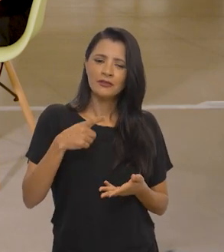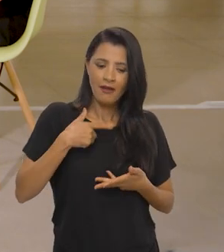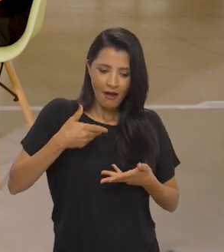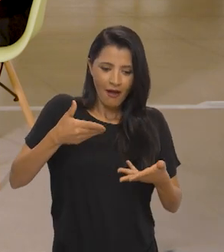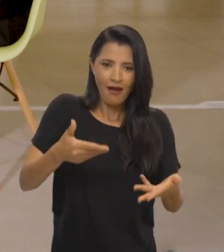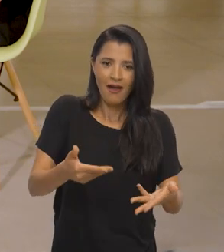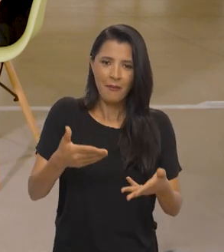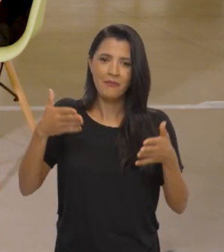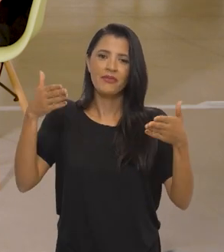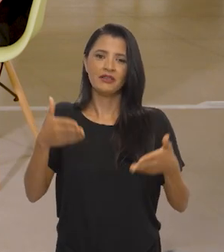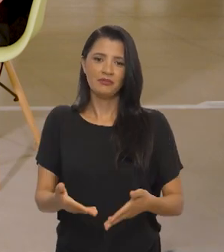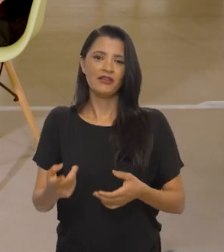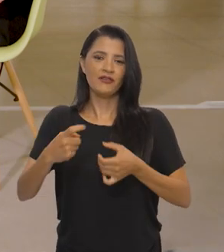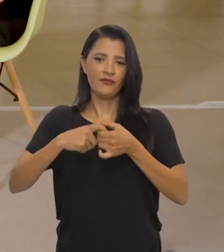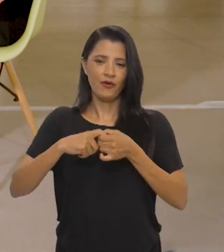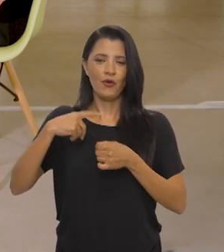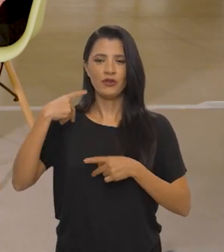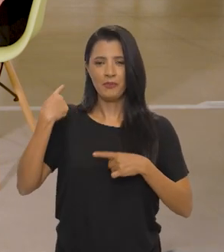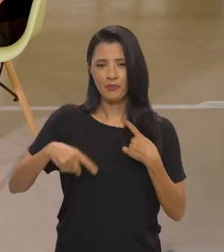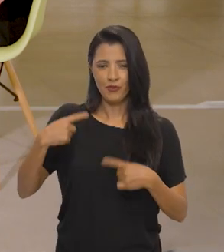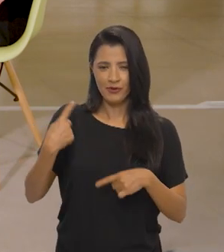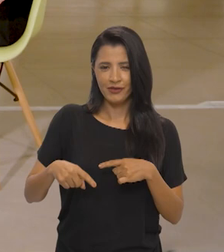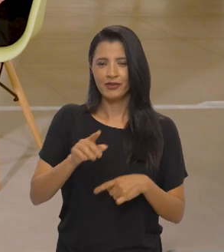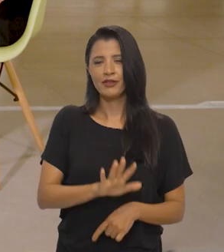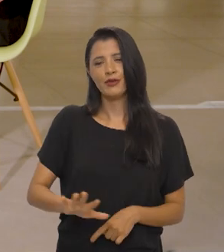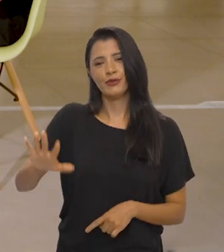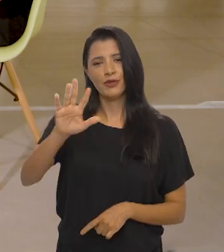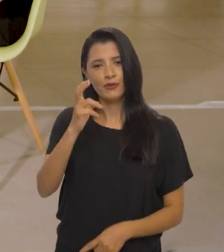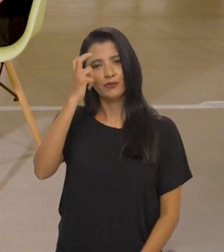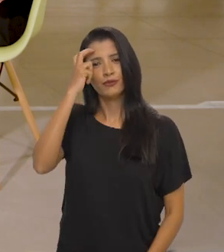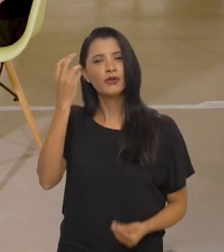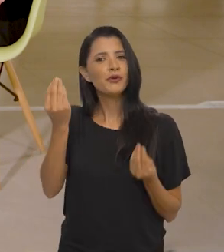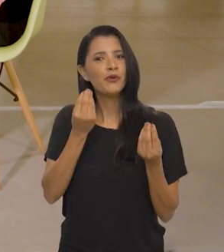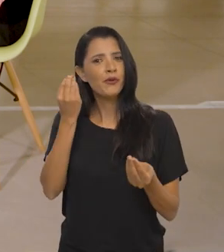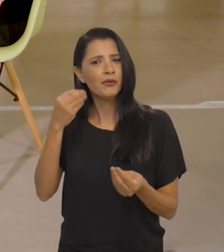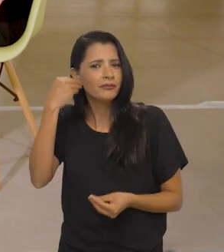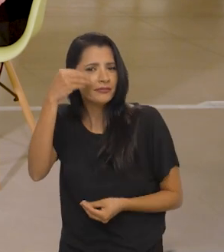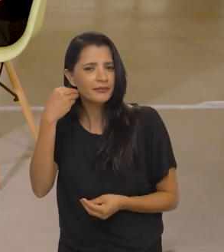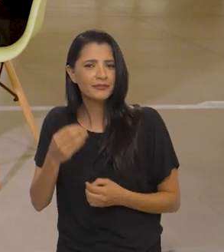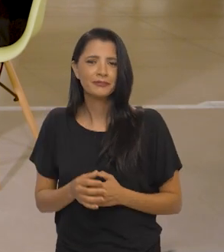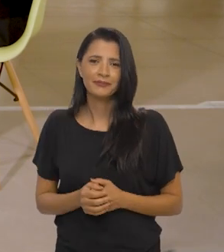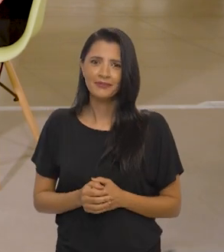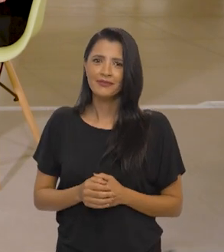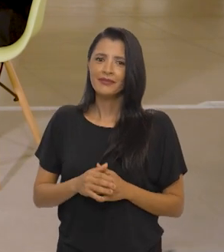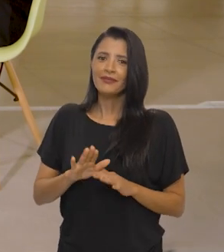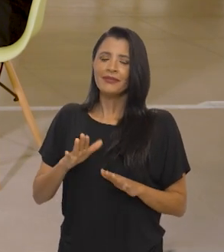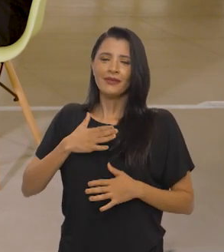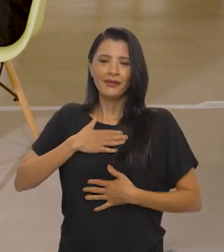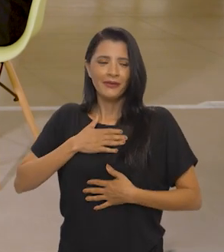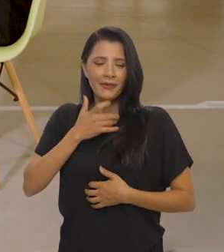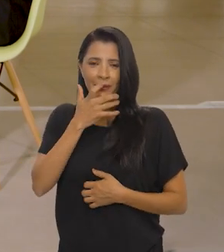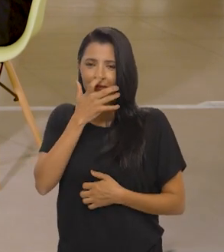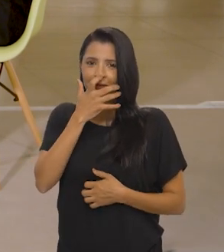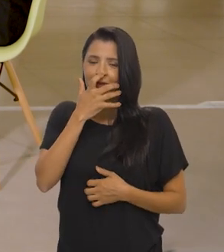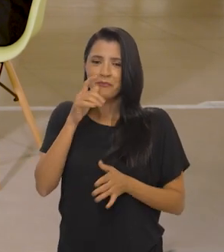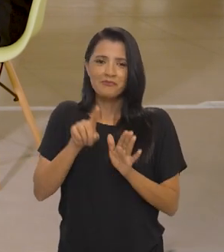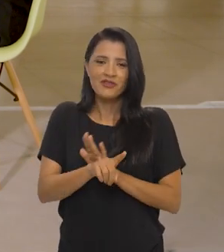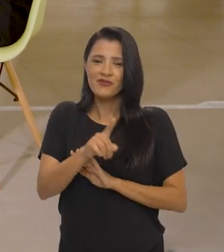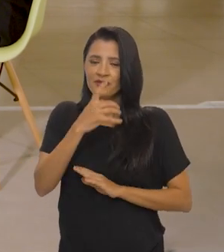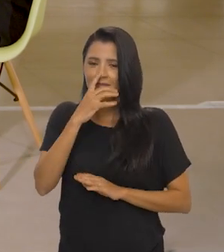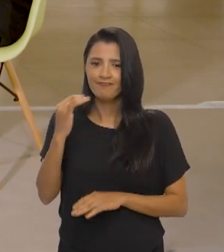Como foi participar da reconstrução da política nacional de cultura? Nossa! É uma pergunta